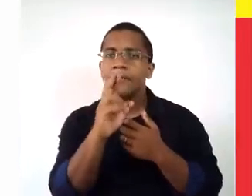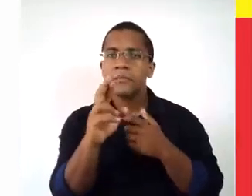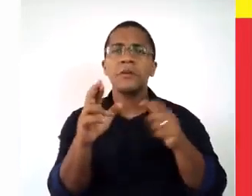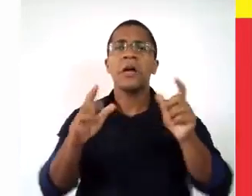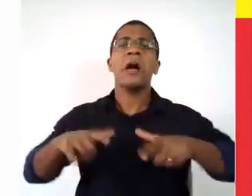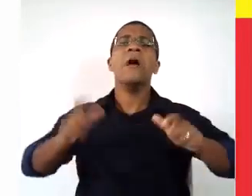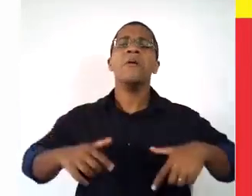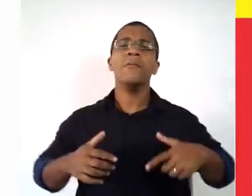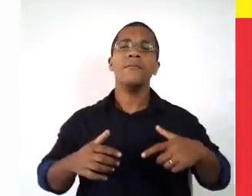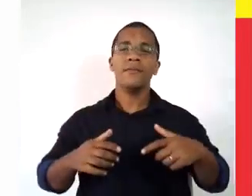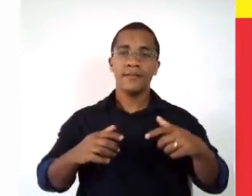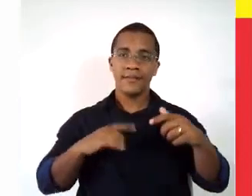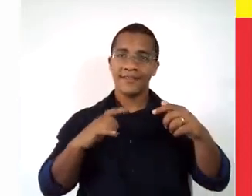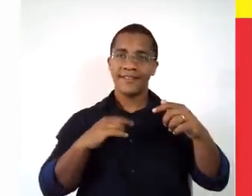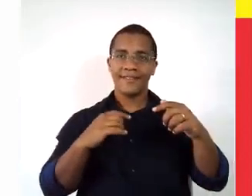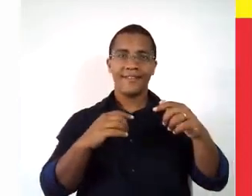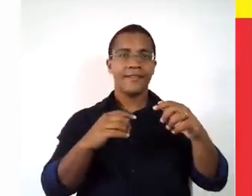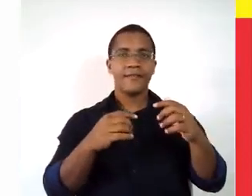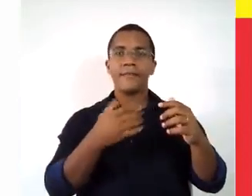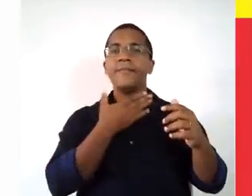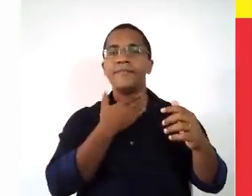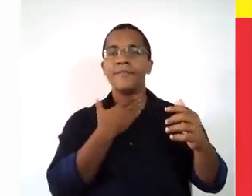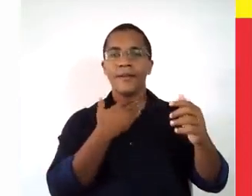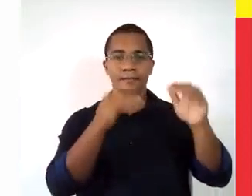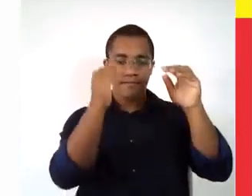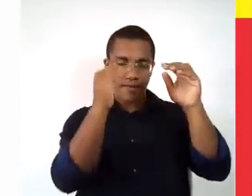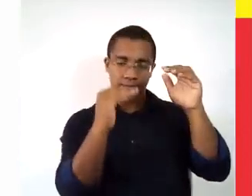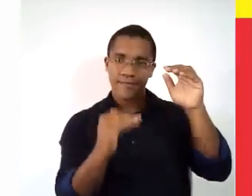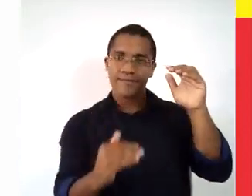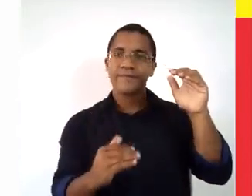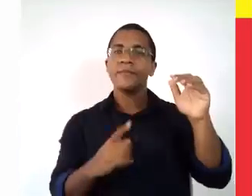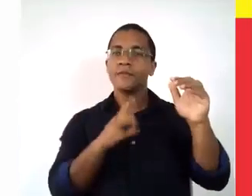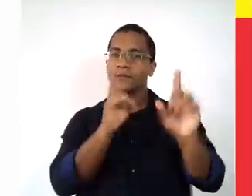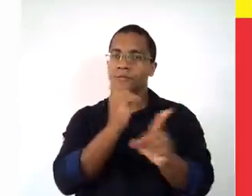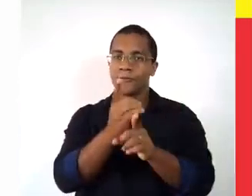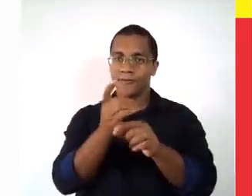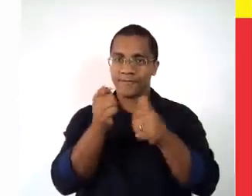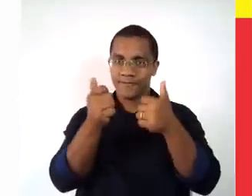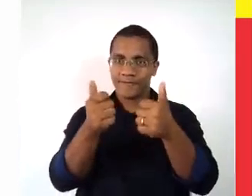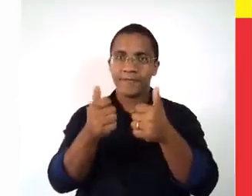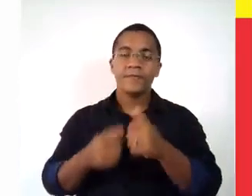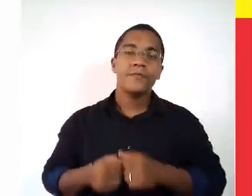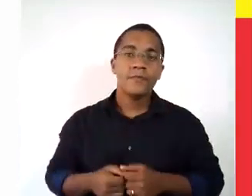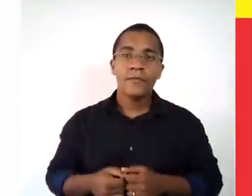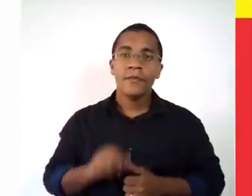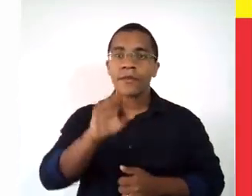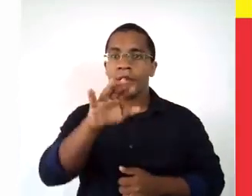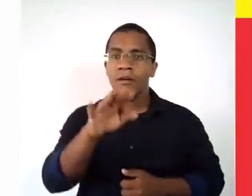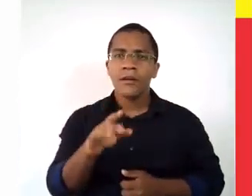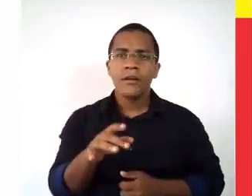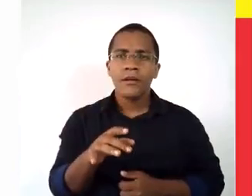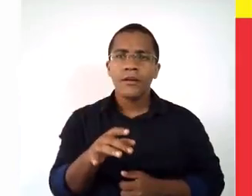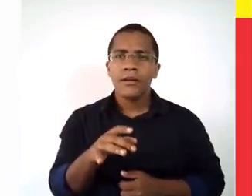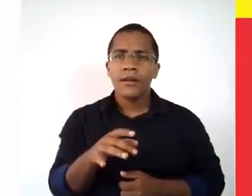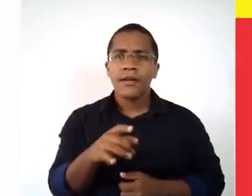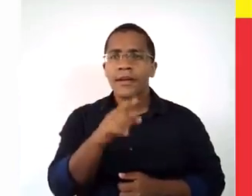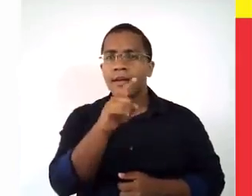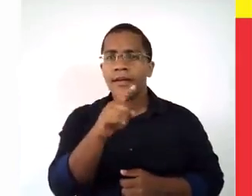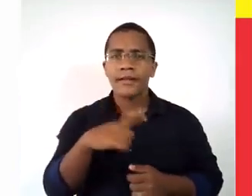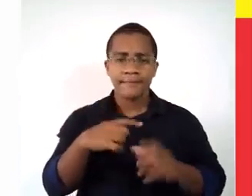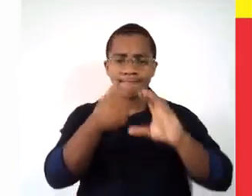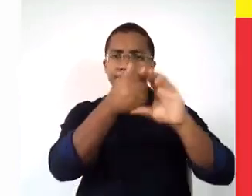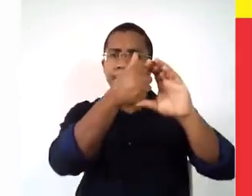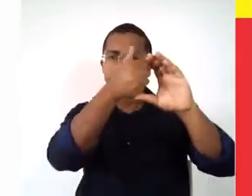comentários, Então, vocês vão ter que comentar lá para saber a resposta. Ok? Vamos lá. Gente, a respeito das